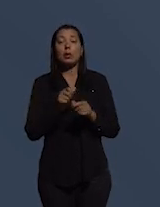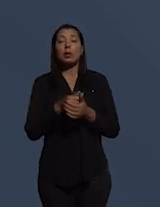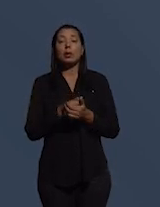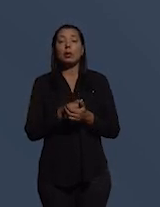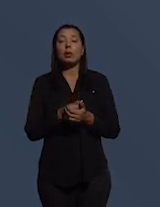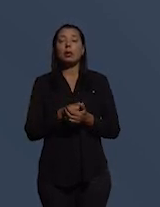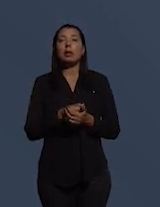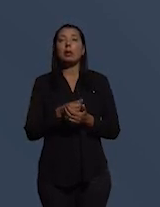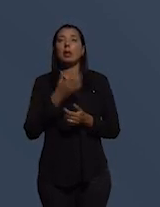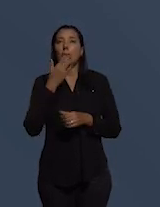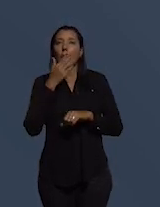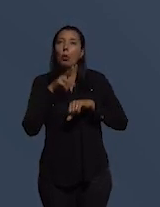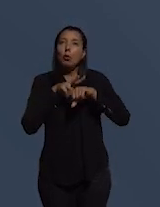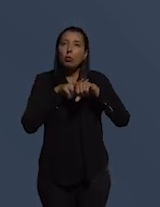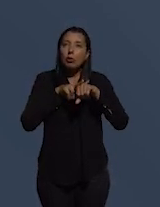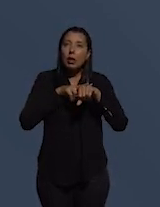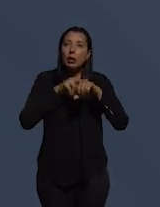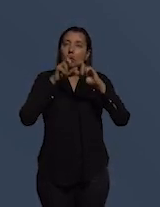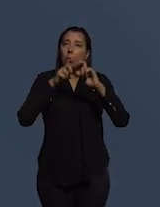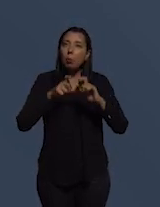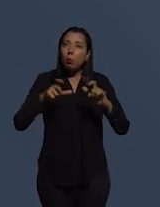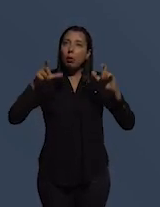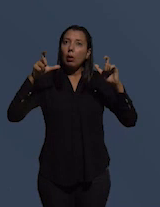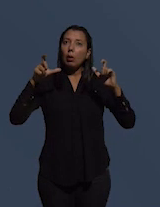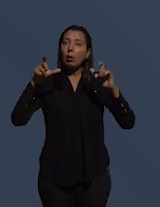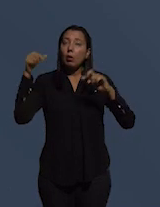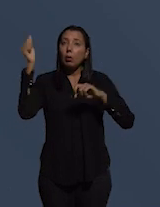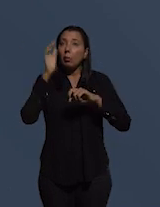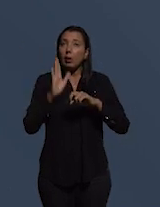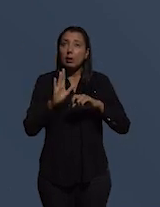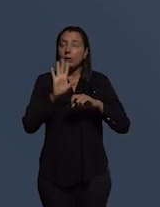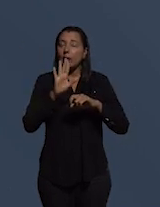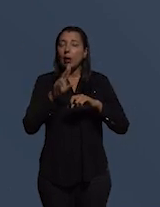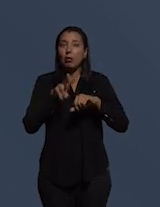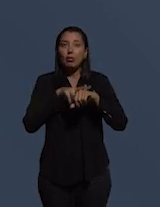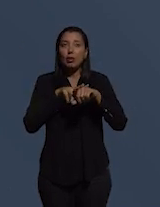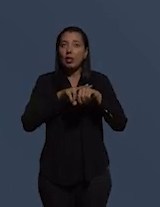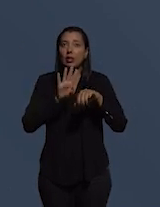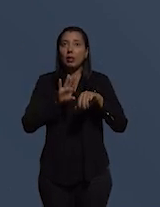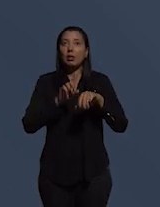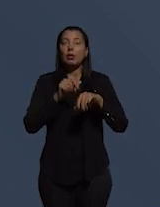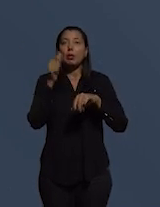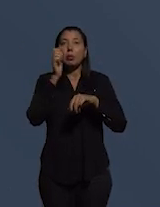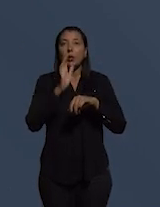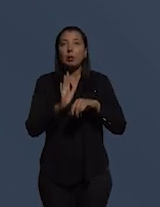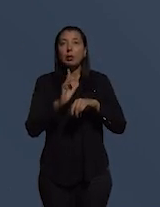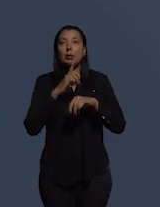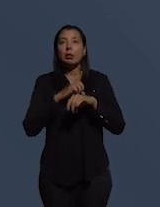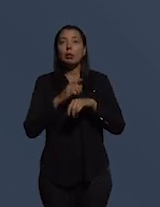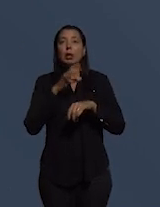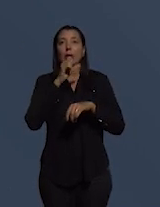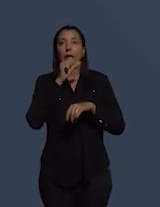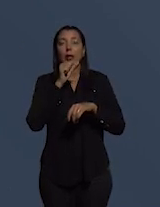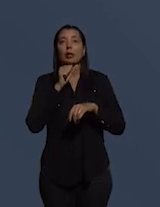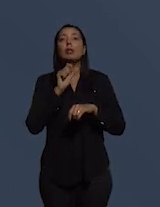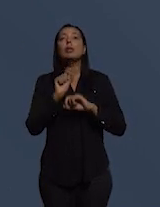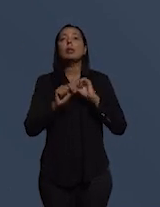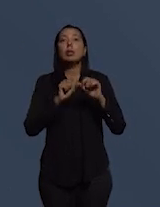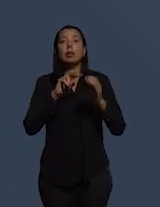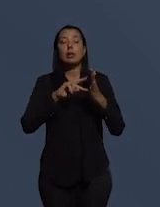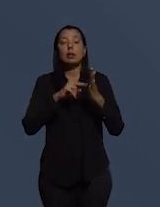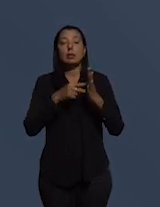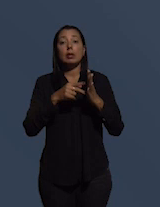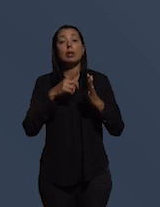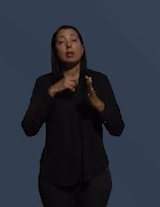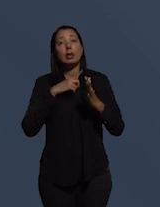verde bastante um número bem grande de países o Brasil não está em verde o Brasil está em laranja escuro o significa que ainda